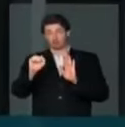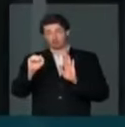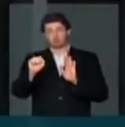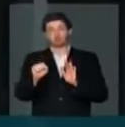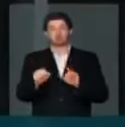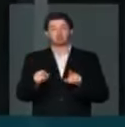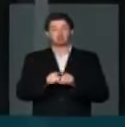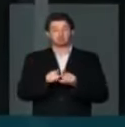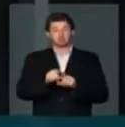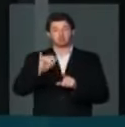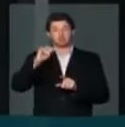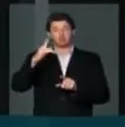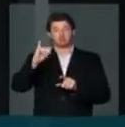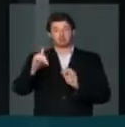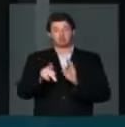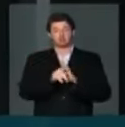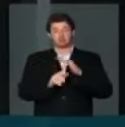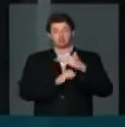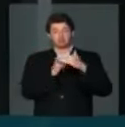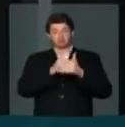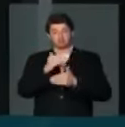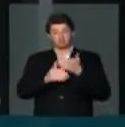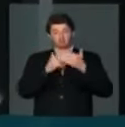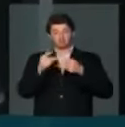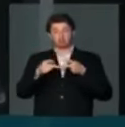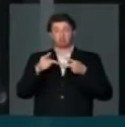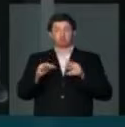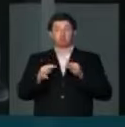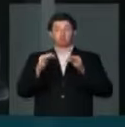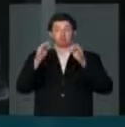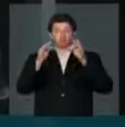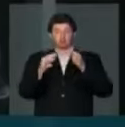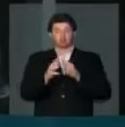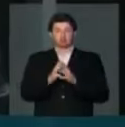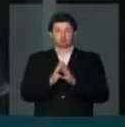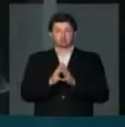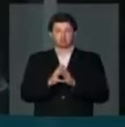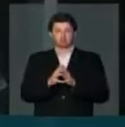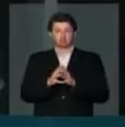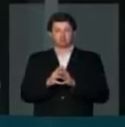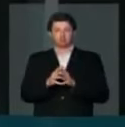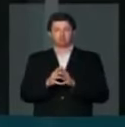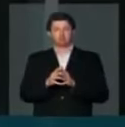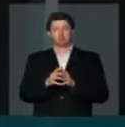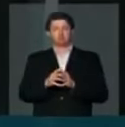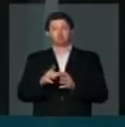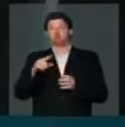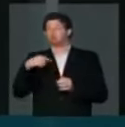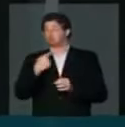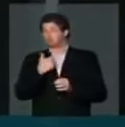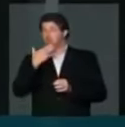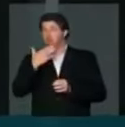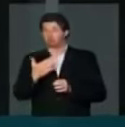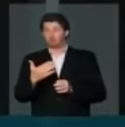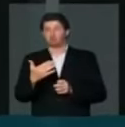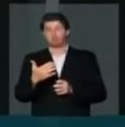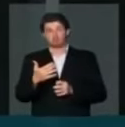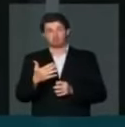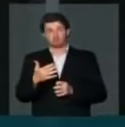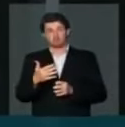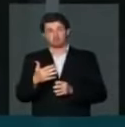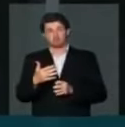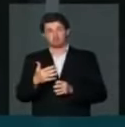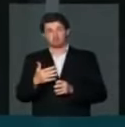e IPI para empresas que desenvolvem o projeto de tecnológico de semicondutores. Nós somos favoráveis